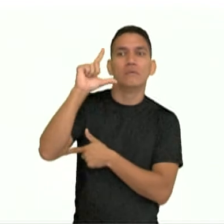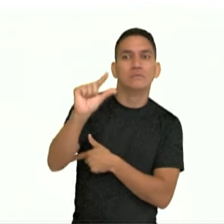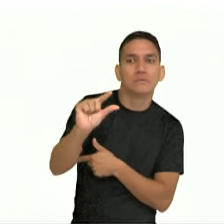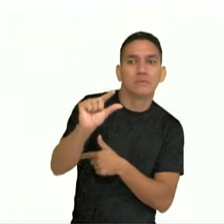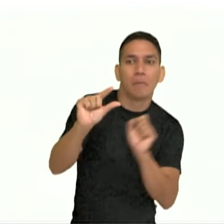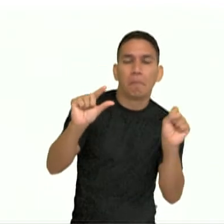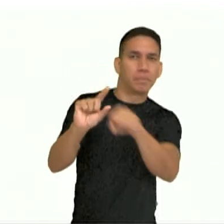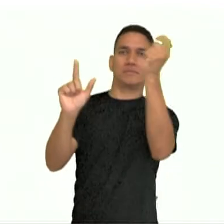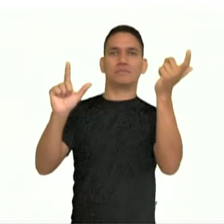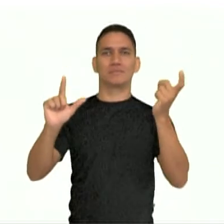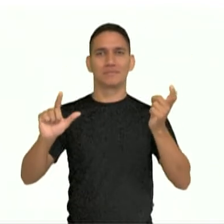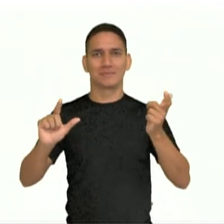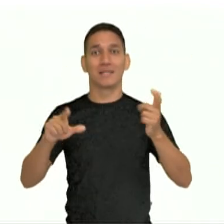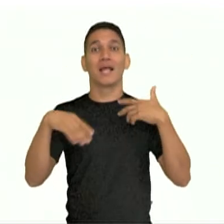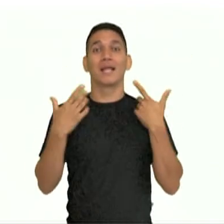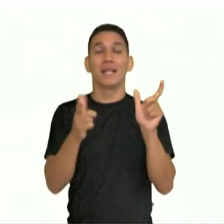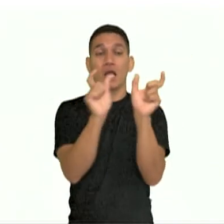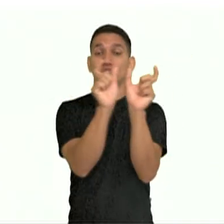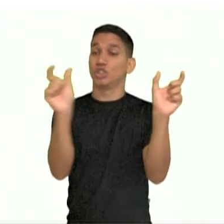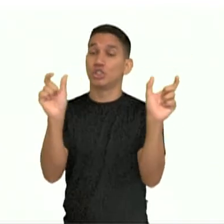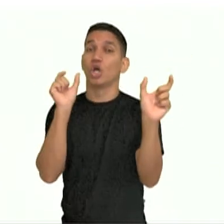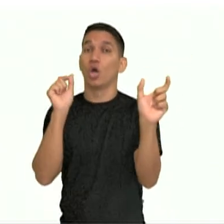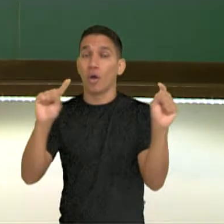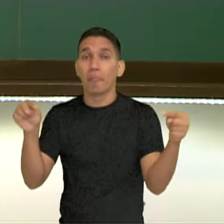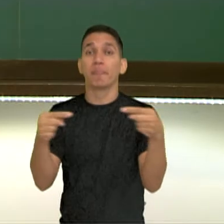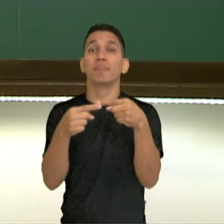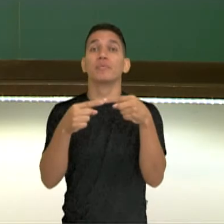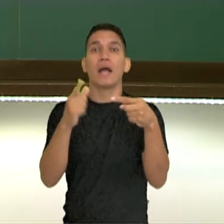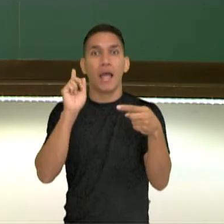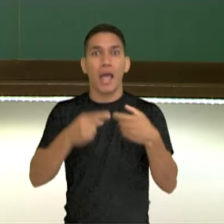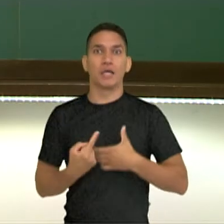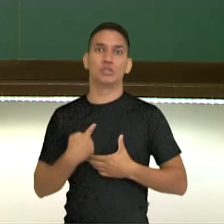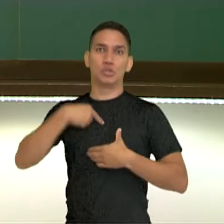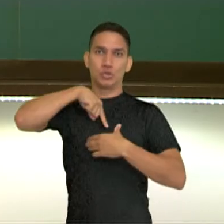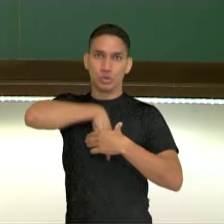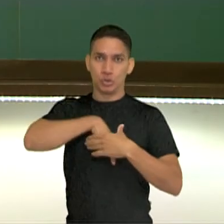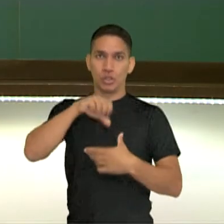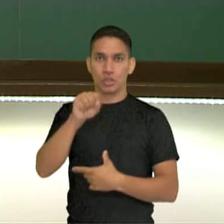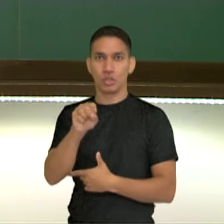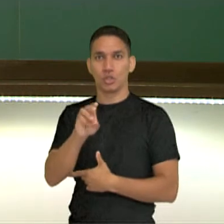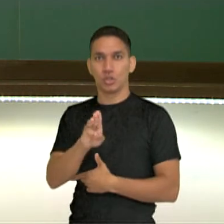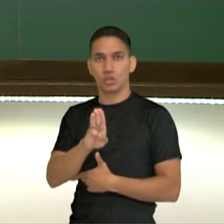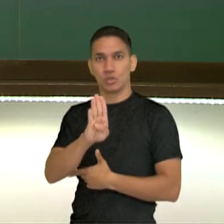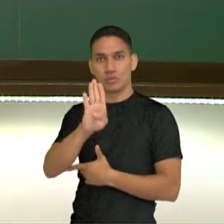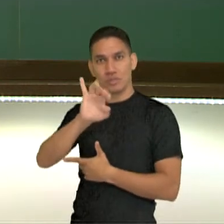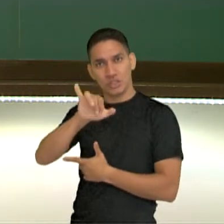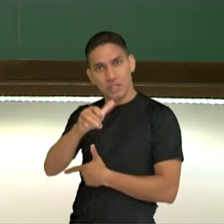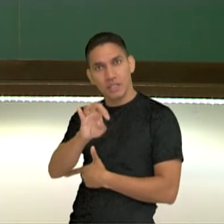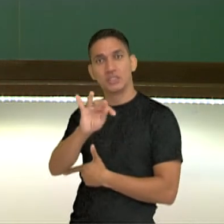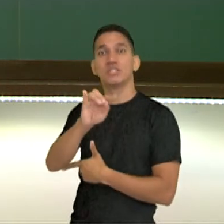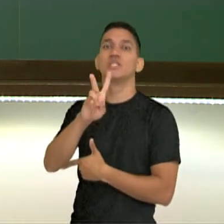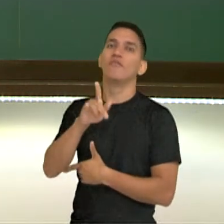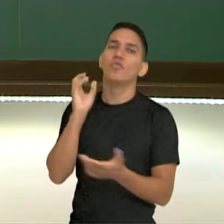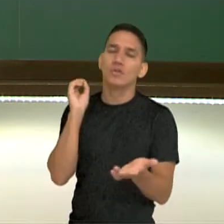tirinha, isso está bem ligado, é bem subjetivo, sempre no último quadrinho.